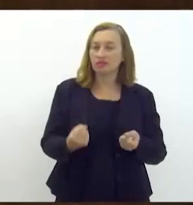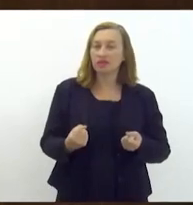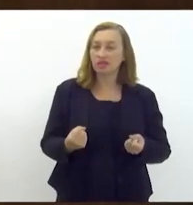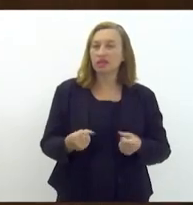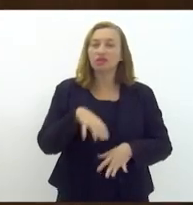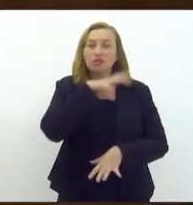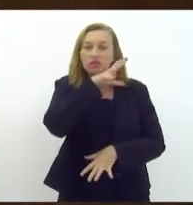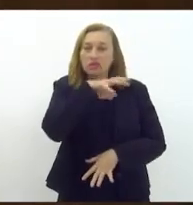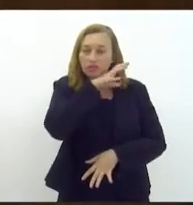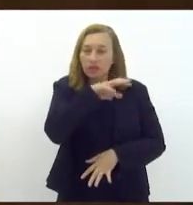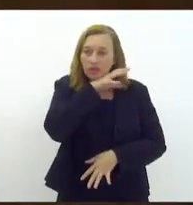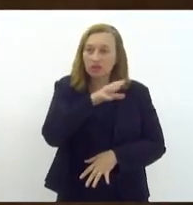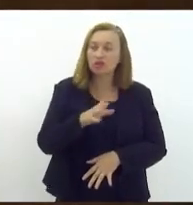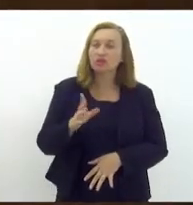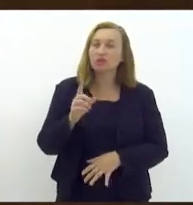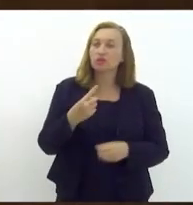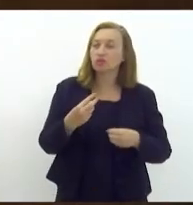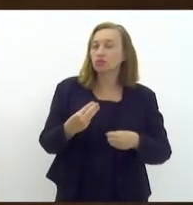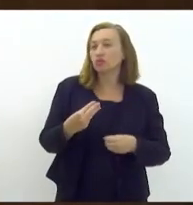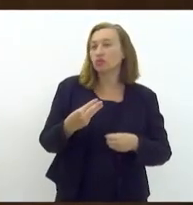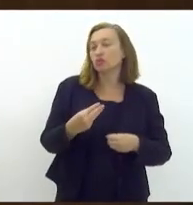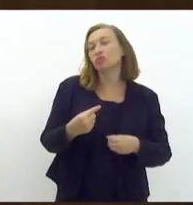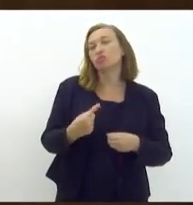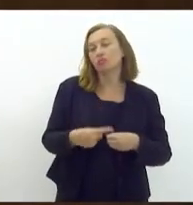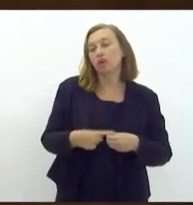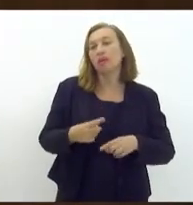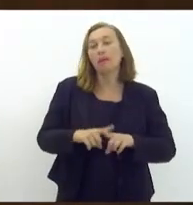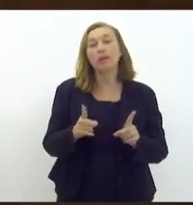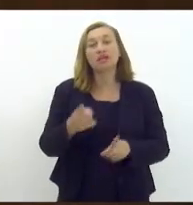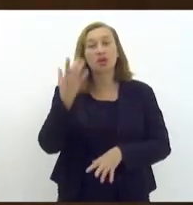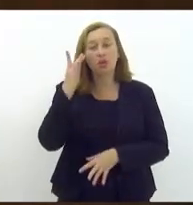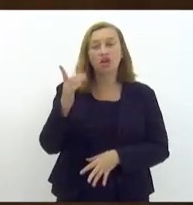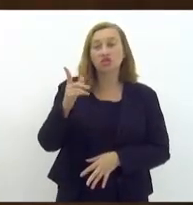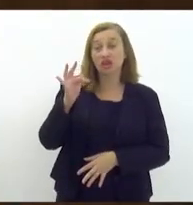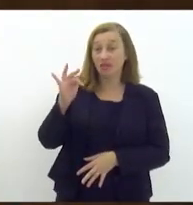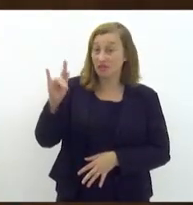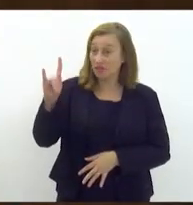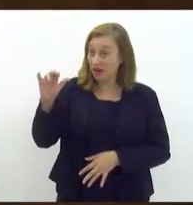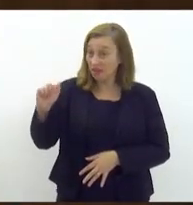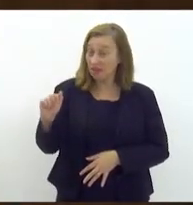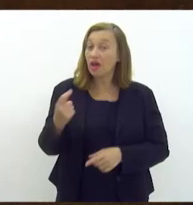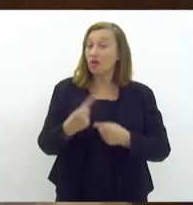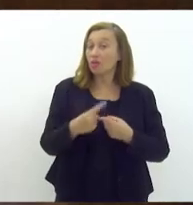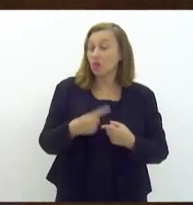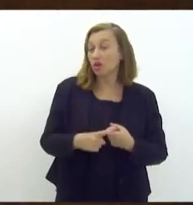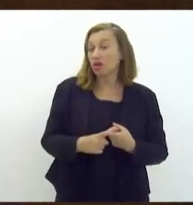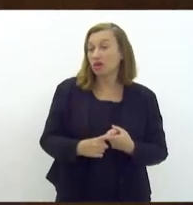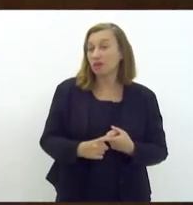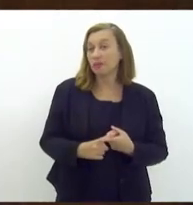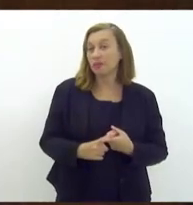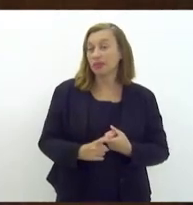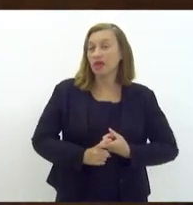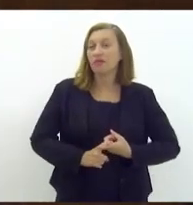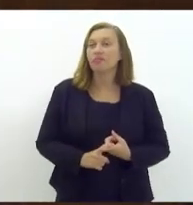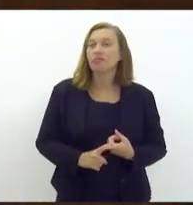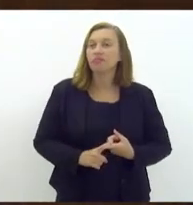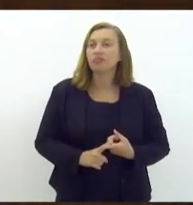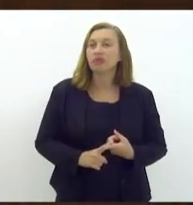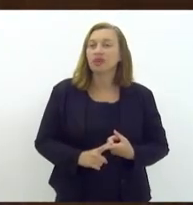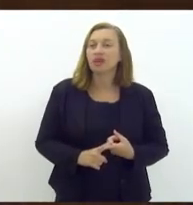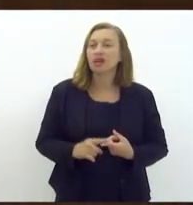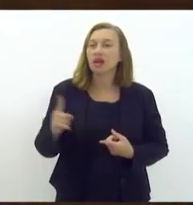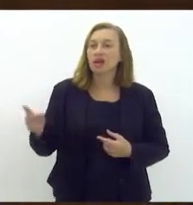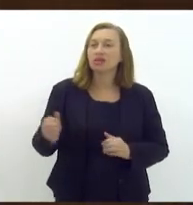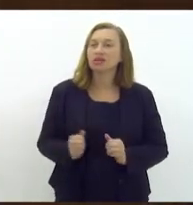causa animal lá no bairro mas eu acho que a Flávia ainda porque até pelo fato dela ser